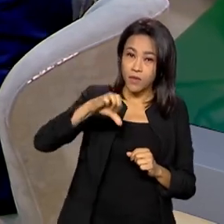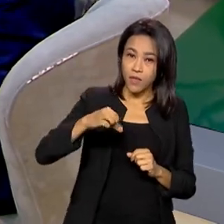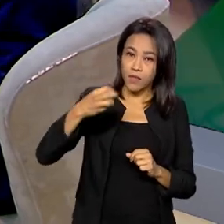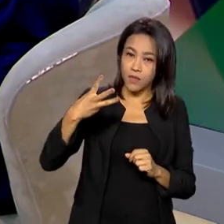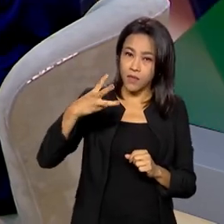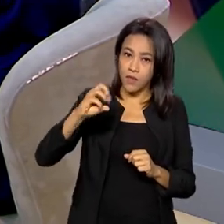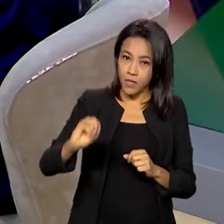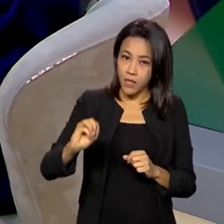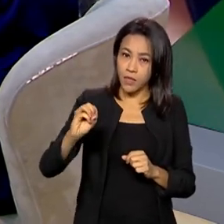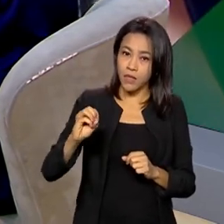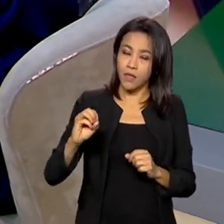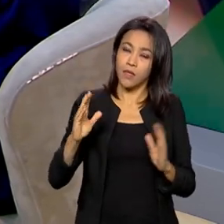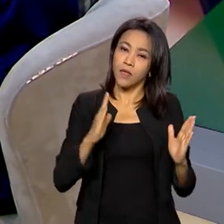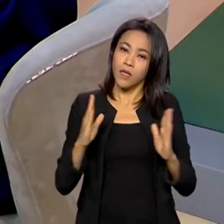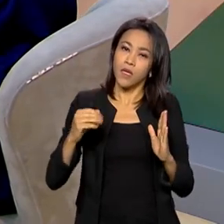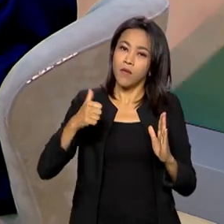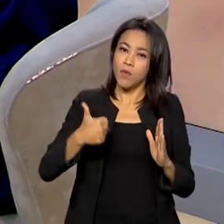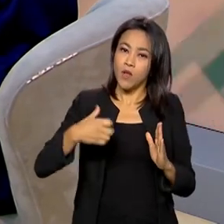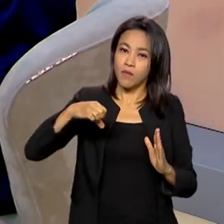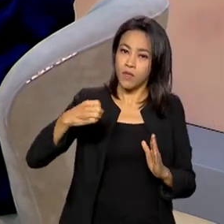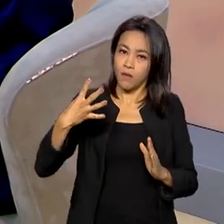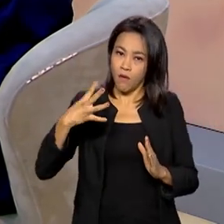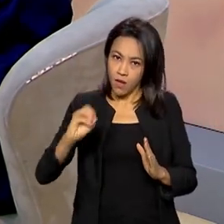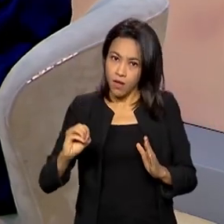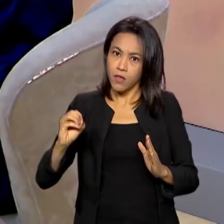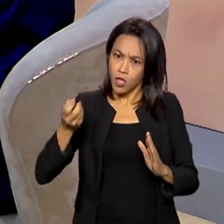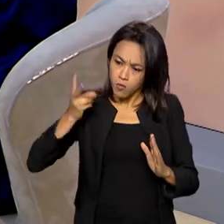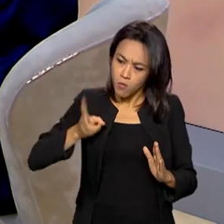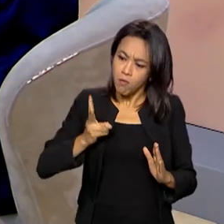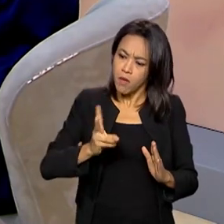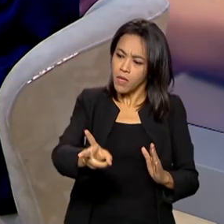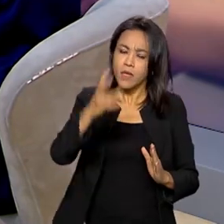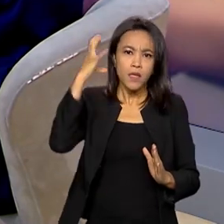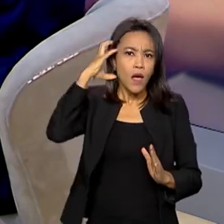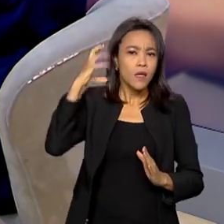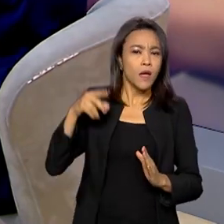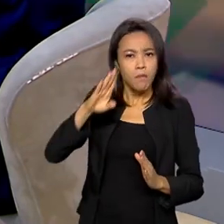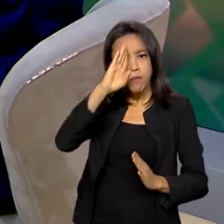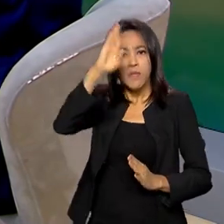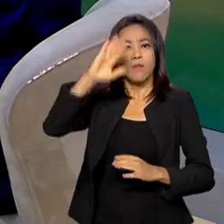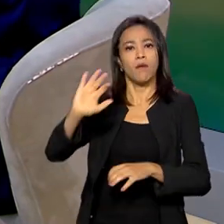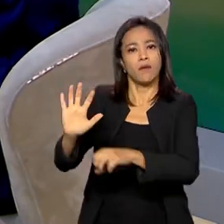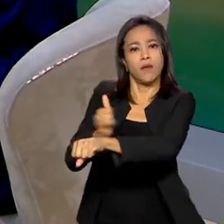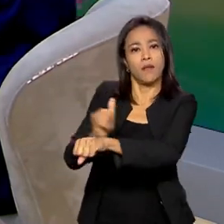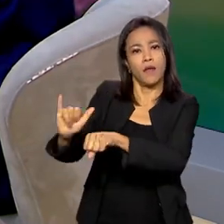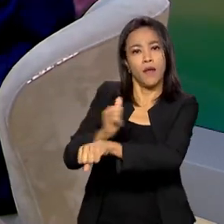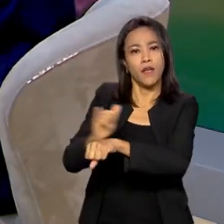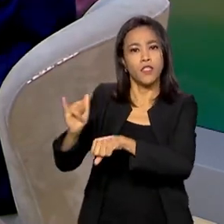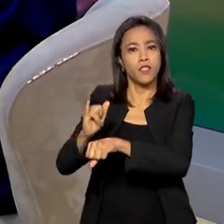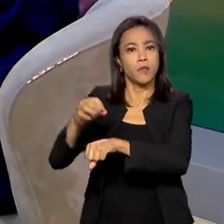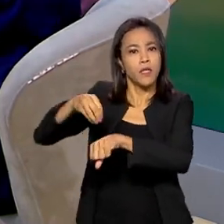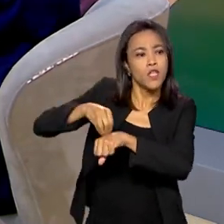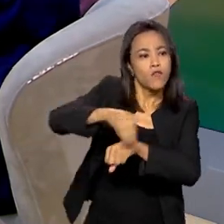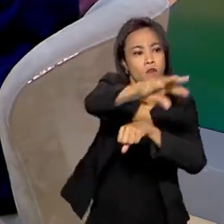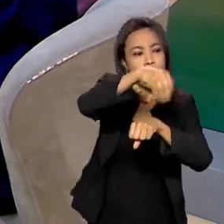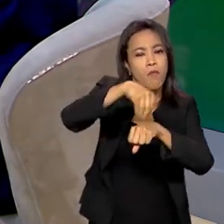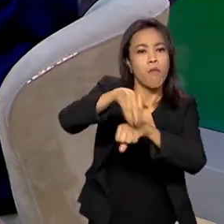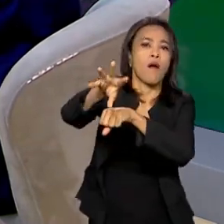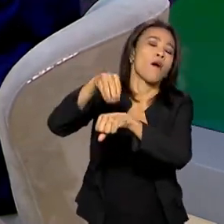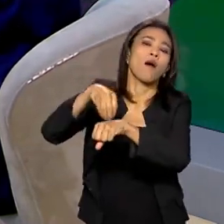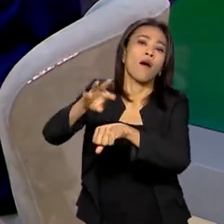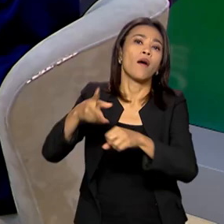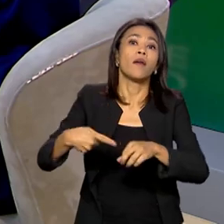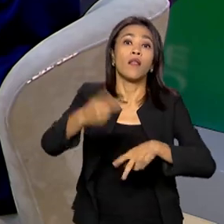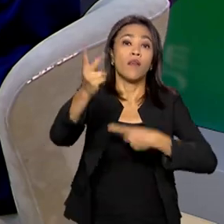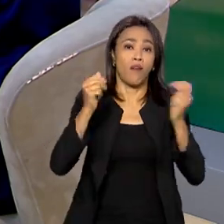ganha essa força aí, essa permanência, como a principal ferramenta para transmissão de informação e também para levar